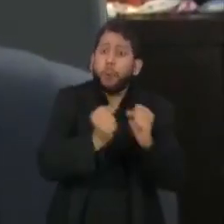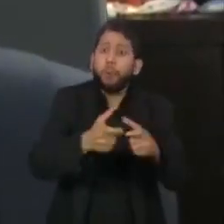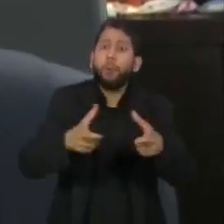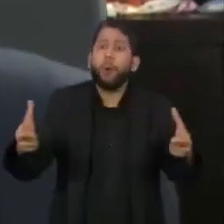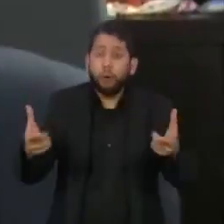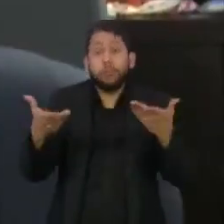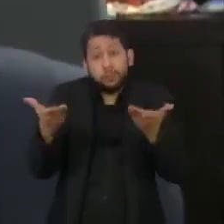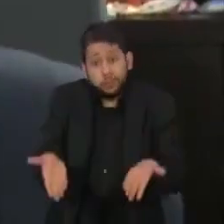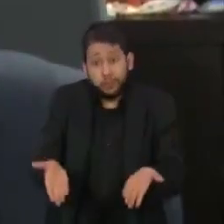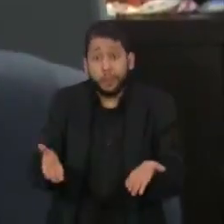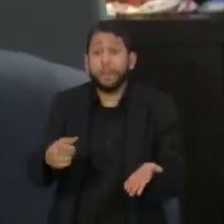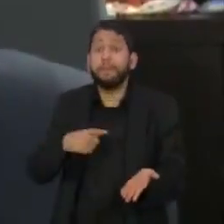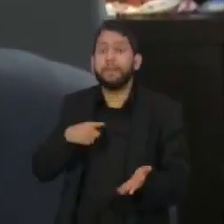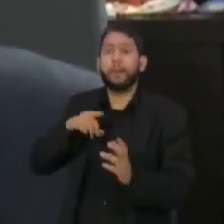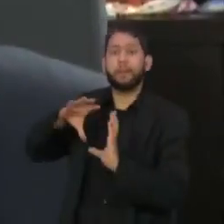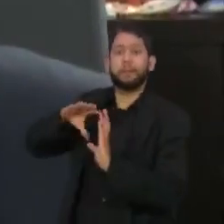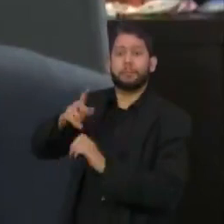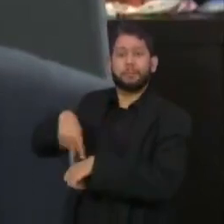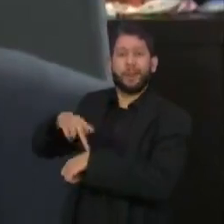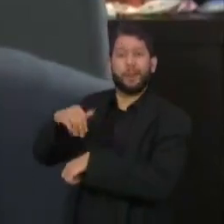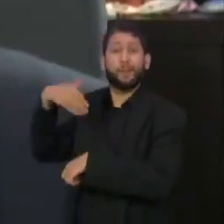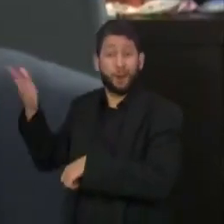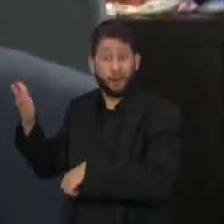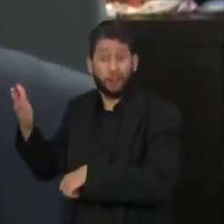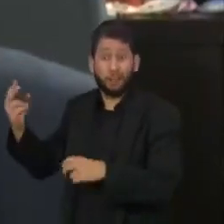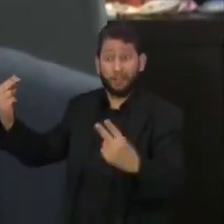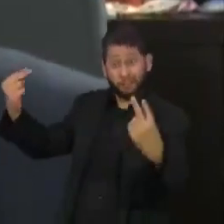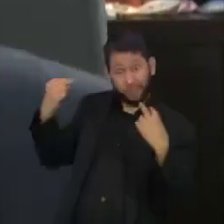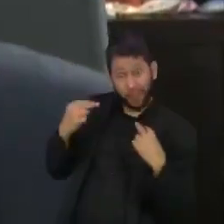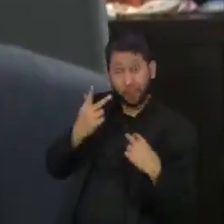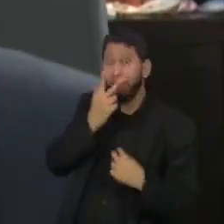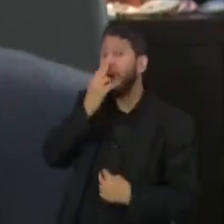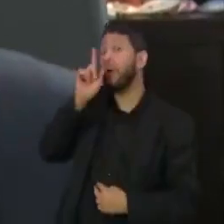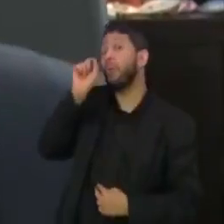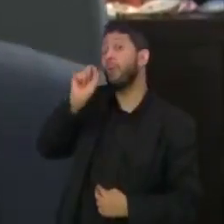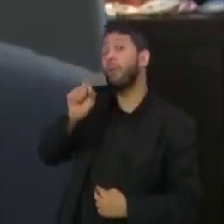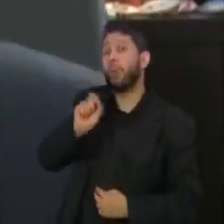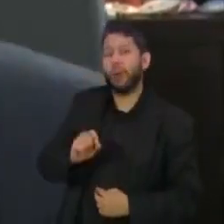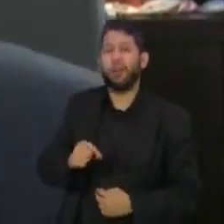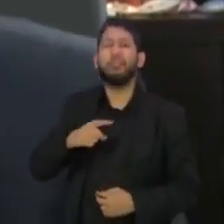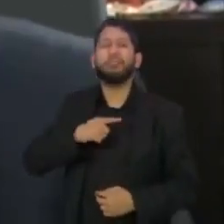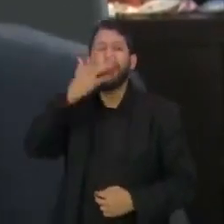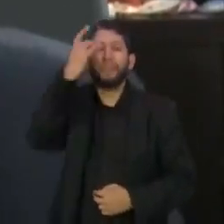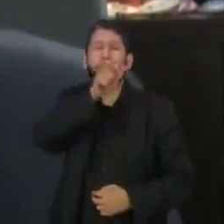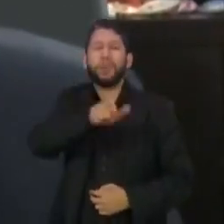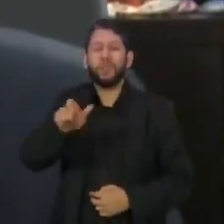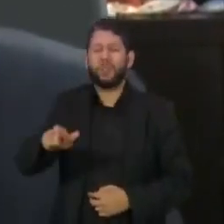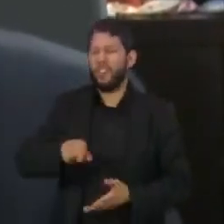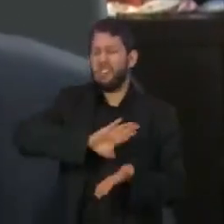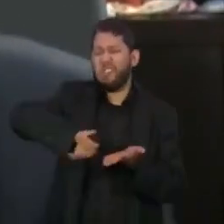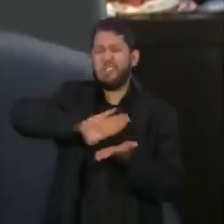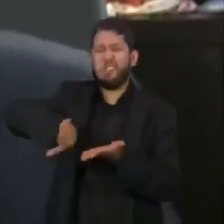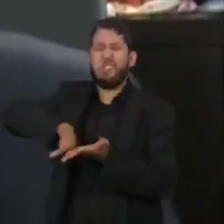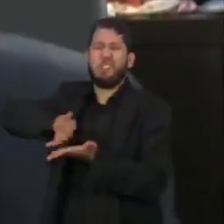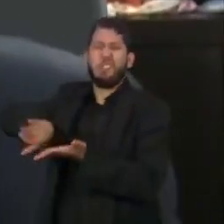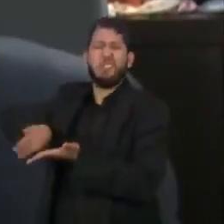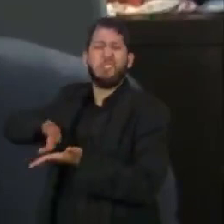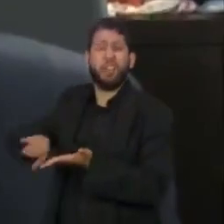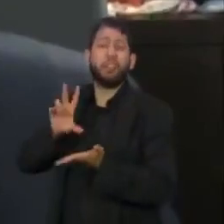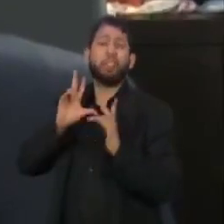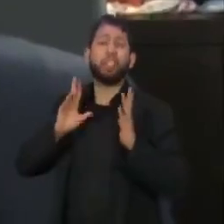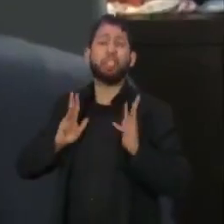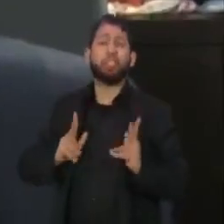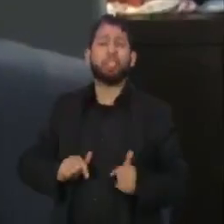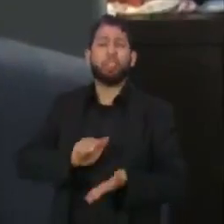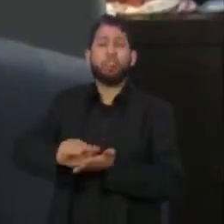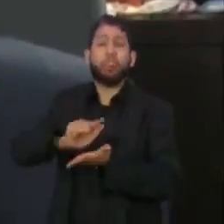intervenções internacionais, nós estaríamos diante de o que se diz limpeza étnica. Continua prevalecendo no nosso